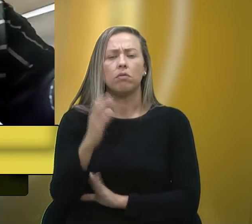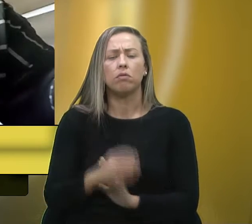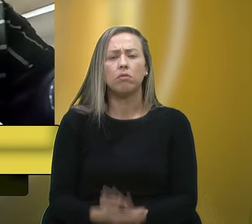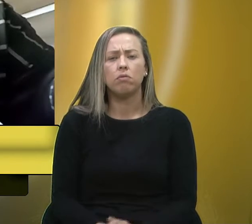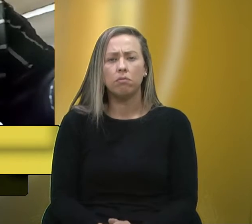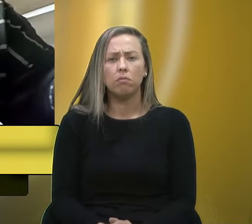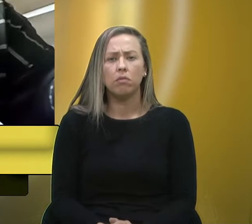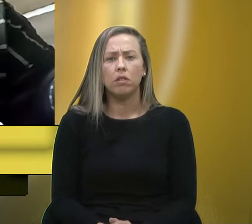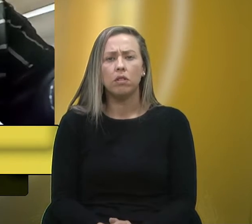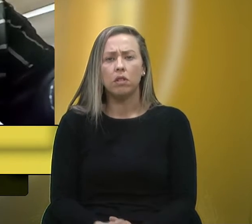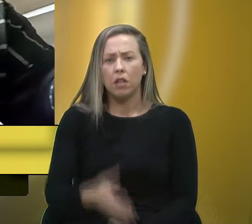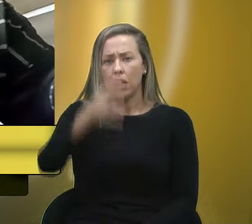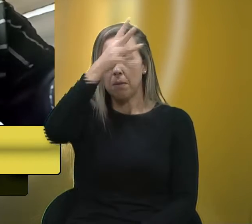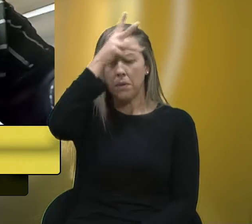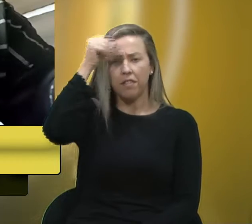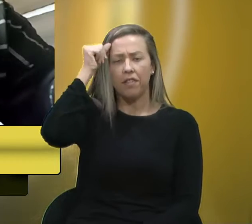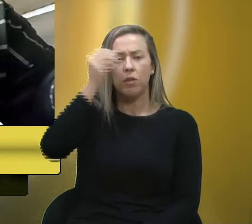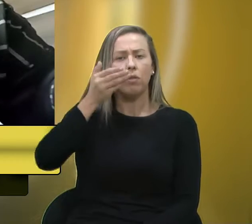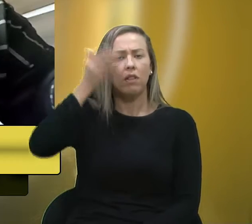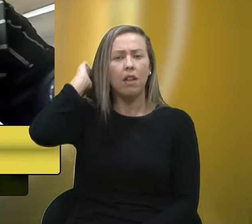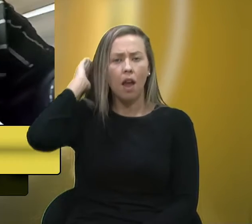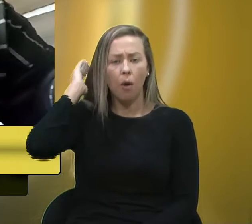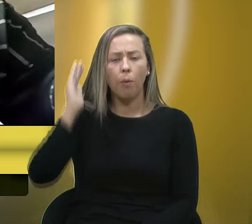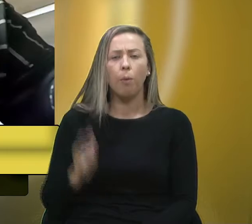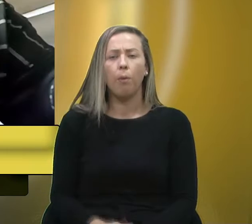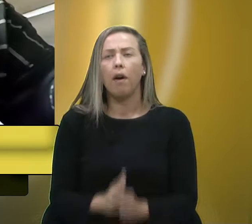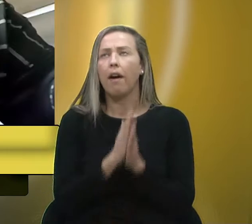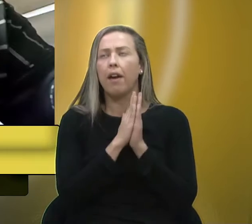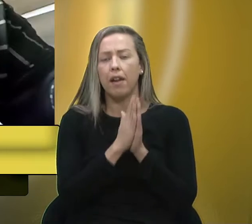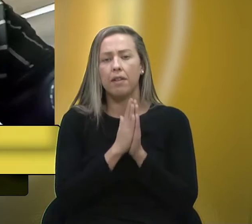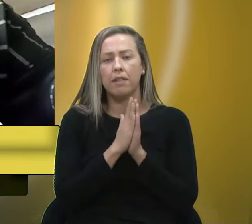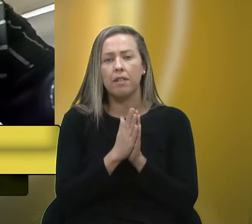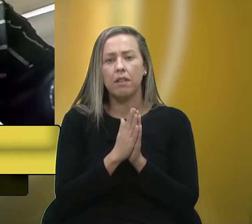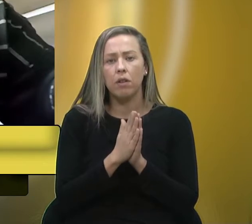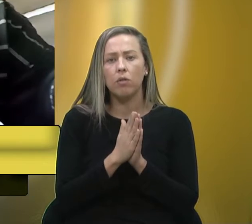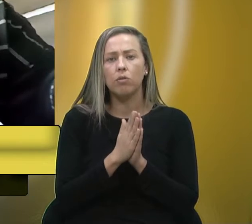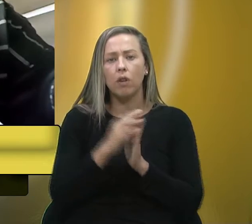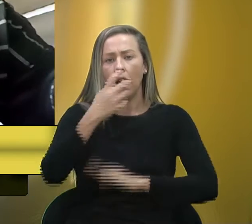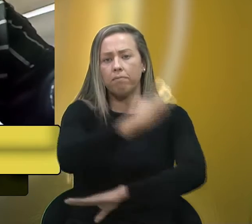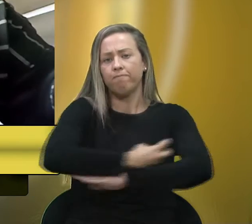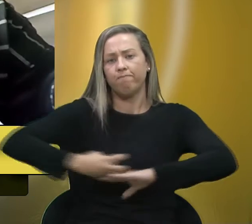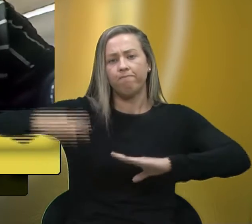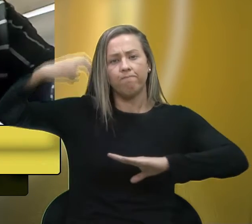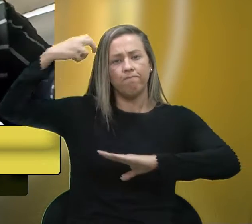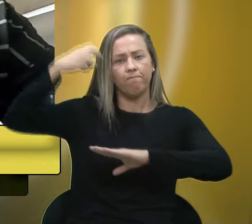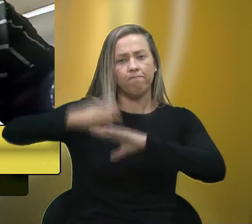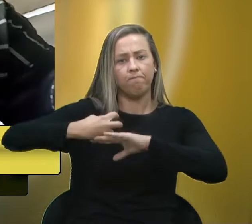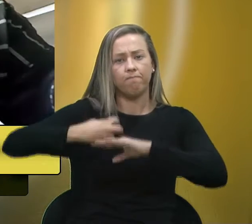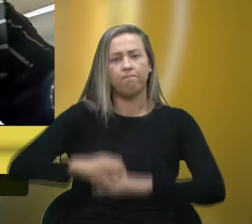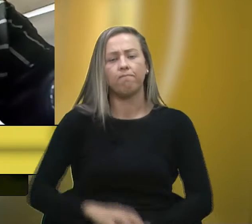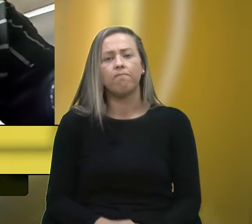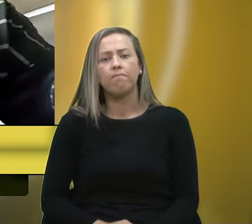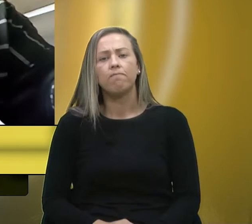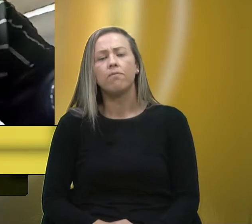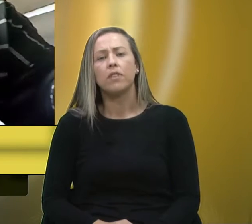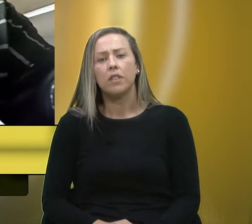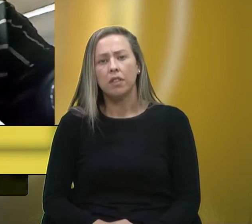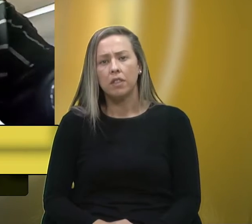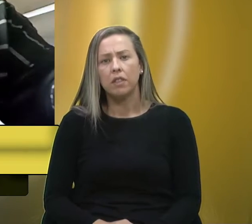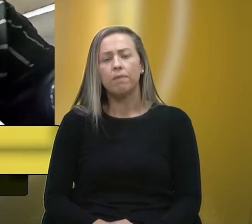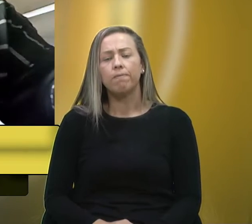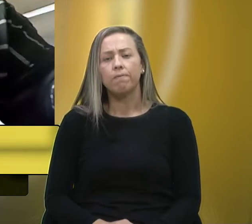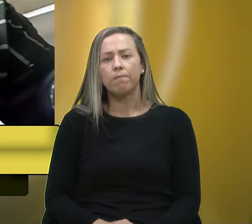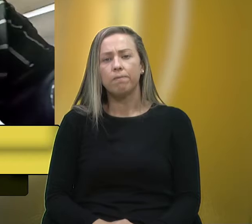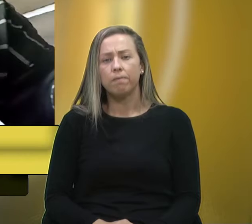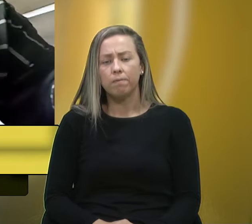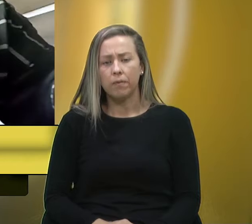prefeito Daniel Guerra, graças a Deus, caçado. A subprefeitura do Desil Risso,